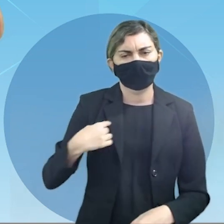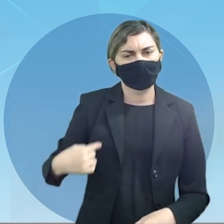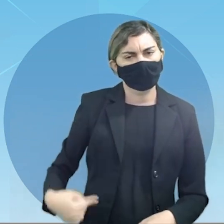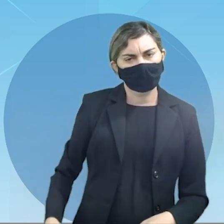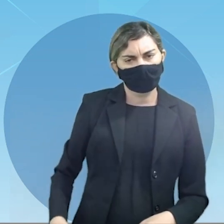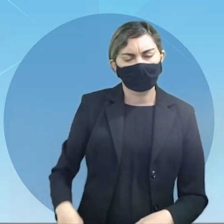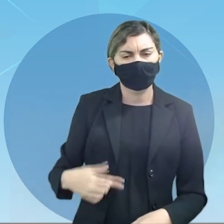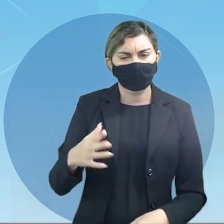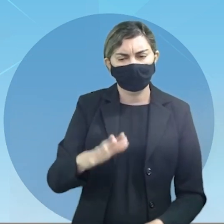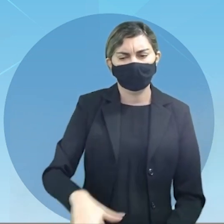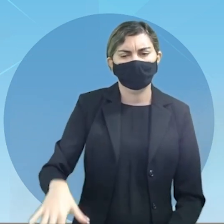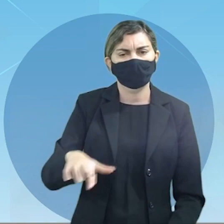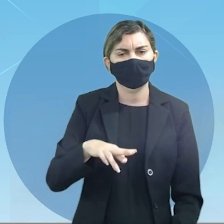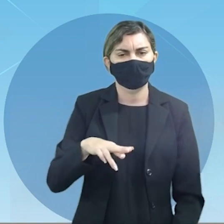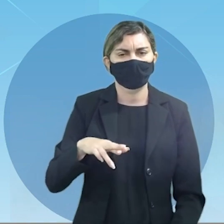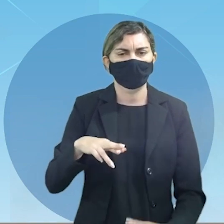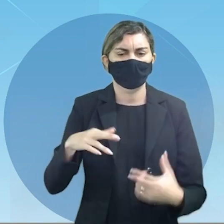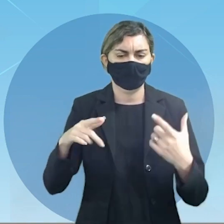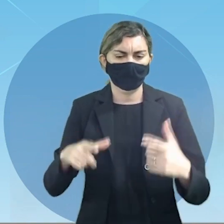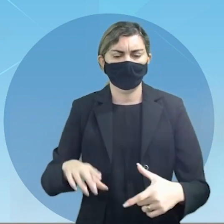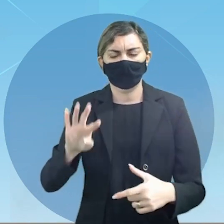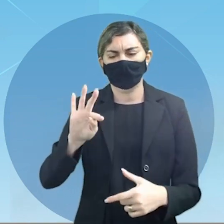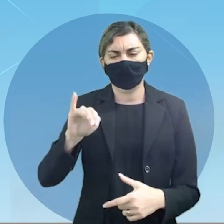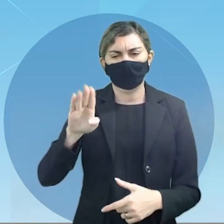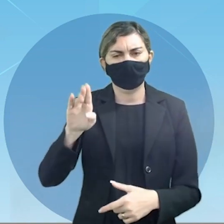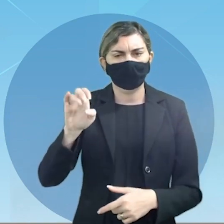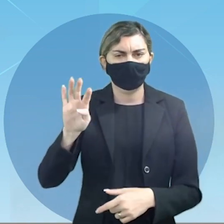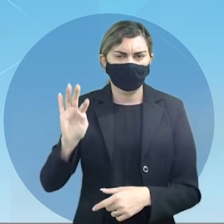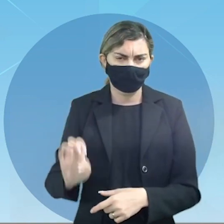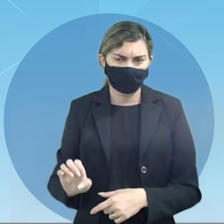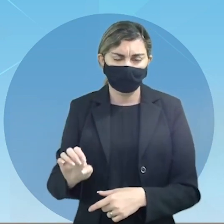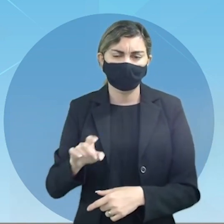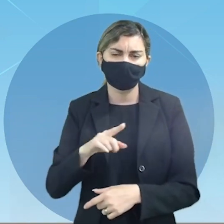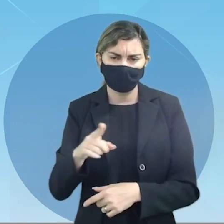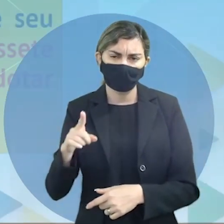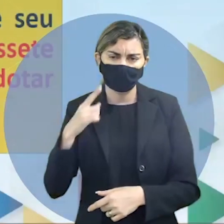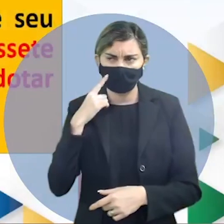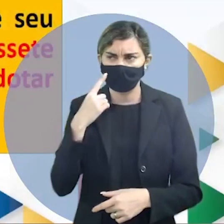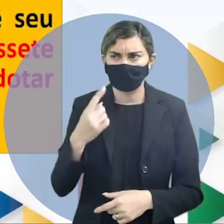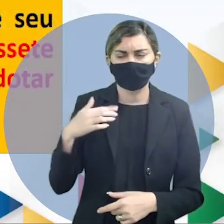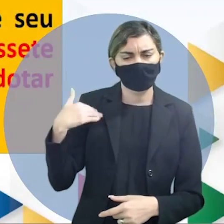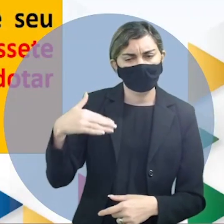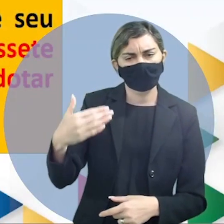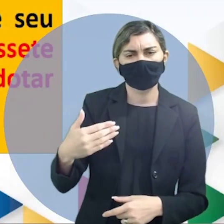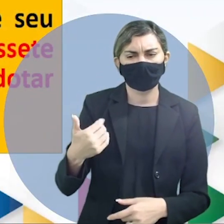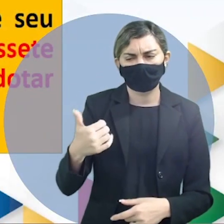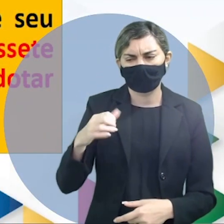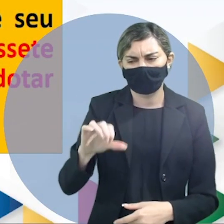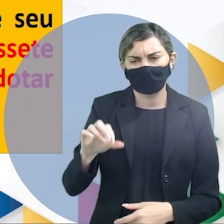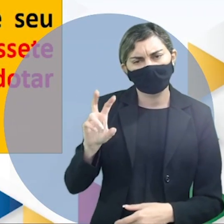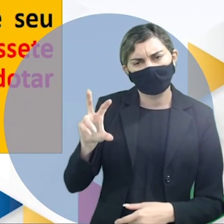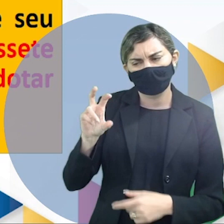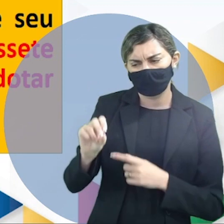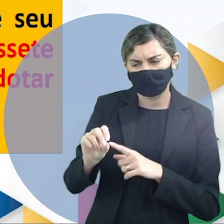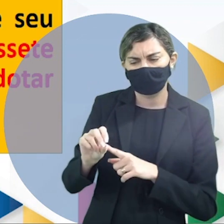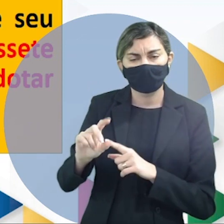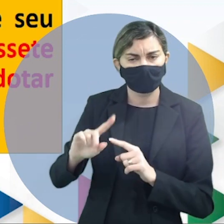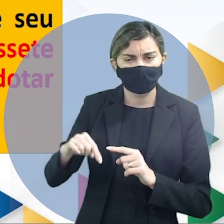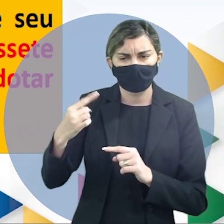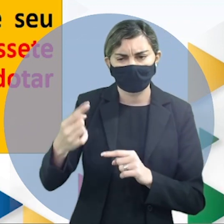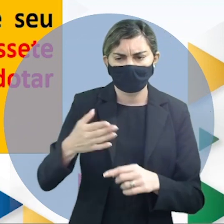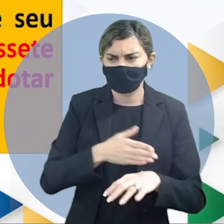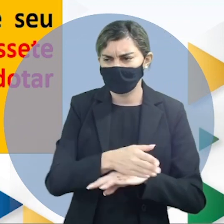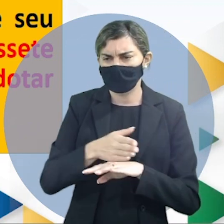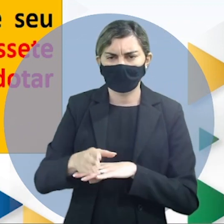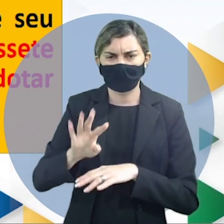China a sua região ao Tibete onde ele nasceu vejam só acompanhem comigo em 1950 após a